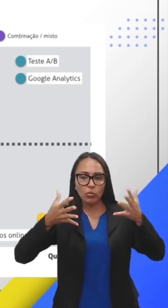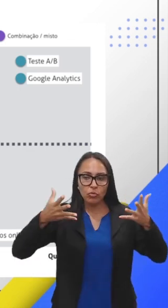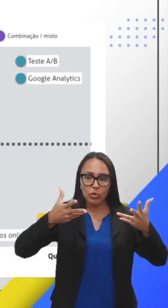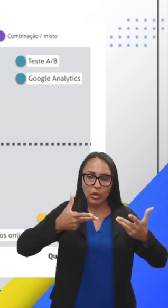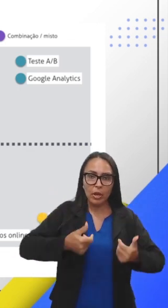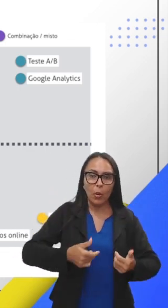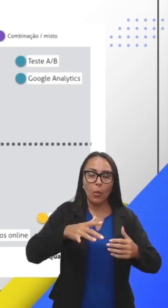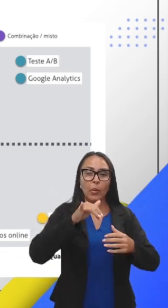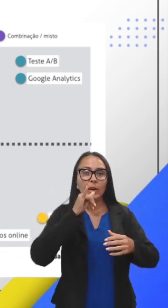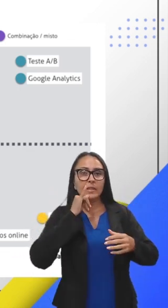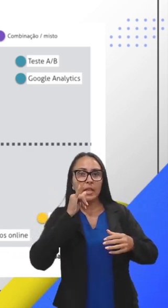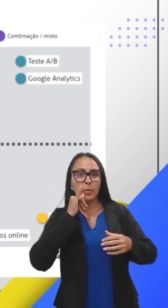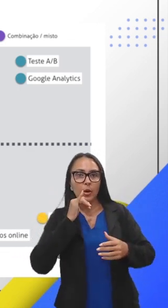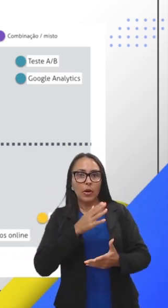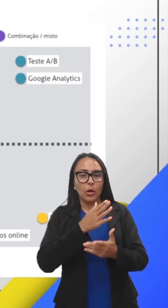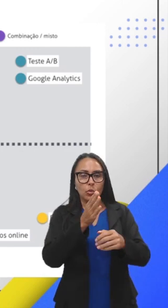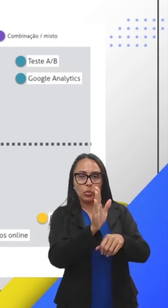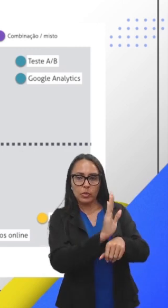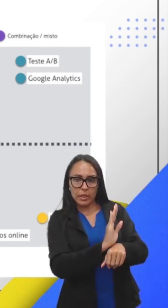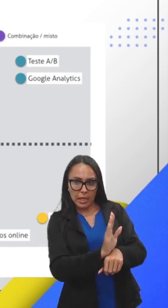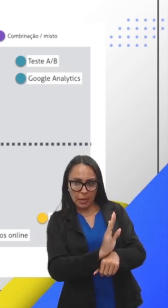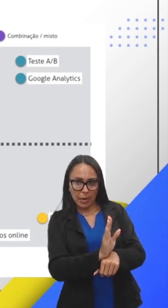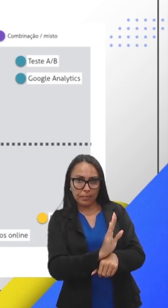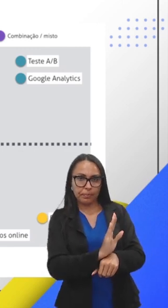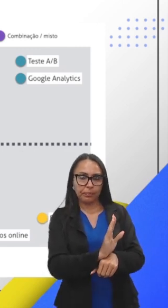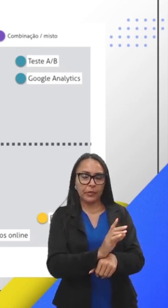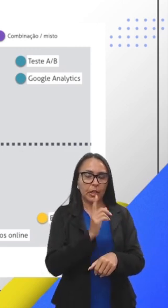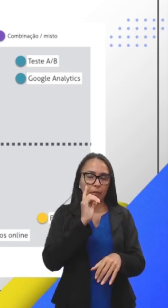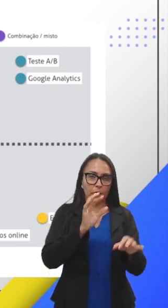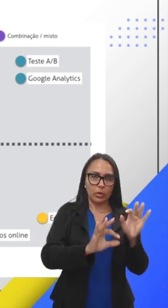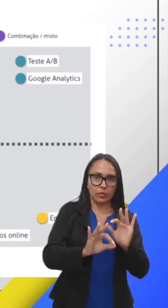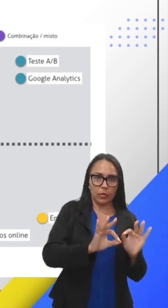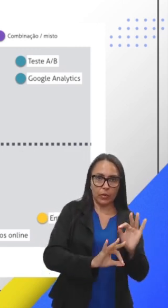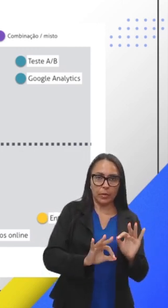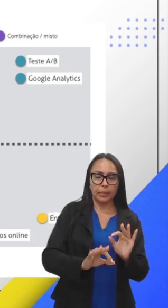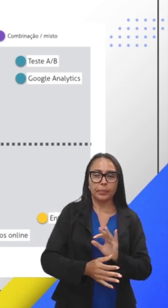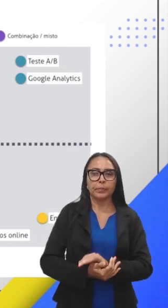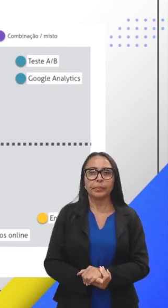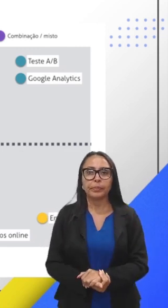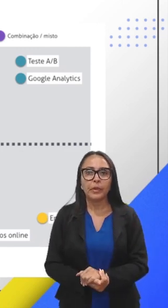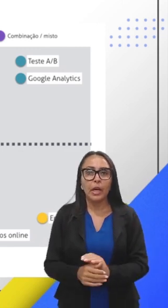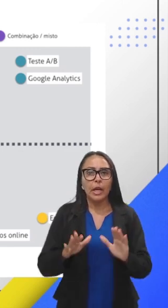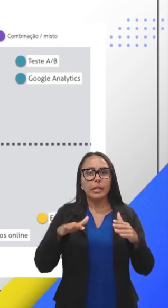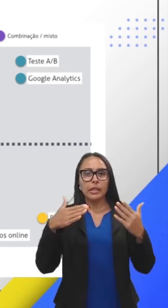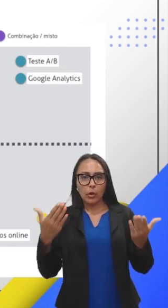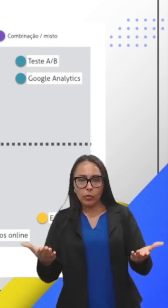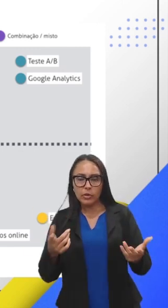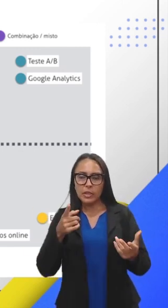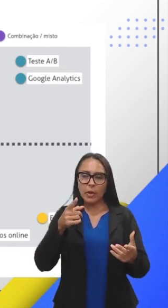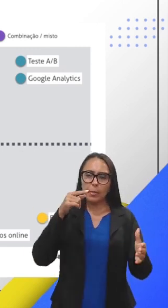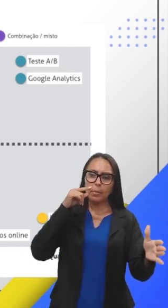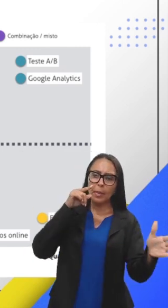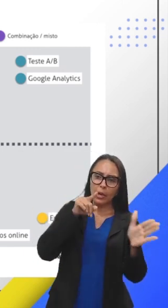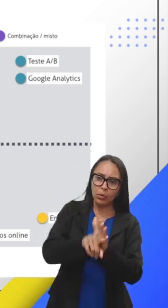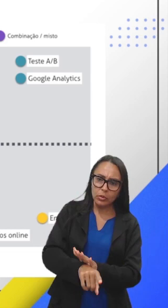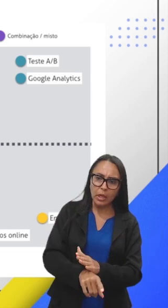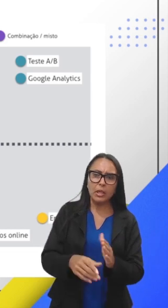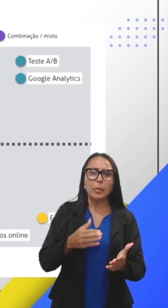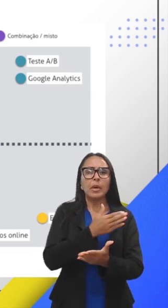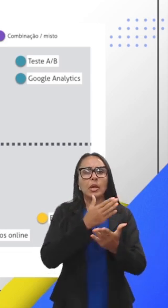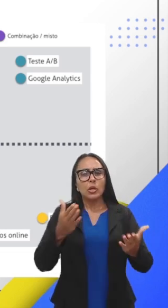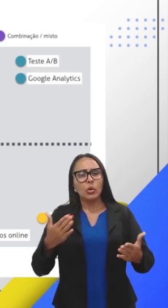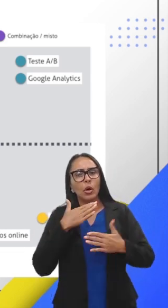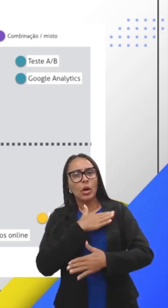você vai fazer um canal de cinema, aqui tem um canal de cinema, eu gosto bastante, então, vai perguntar, se as pessoas gostam de cinema, muito,